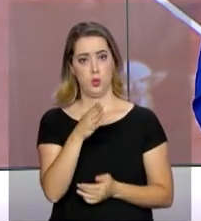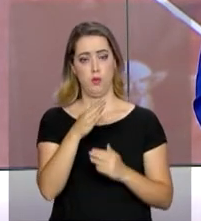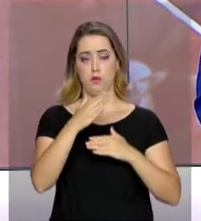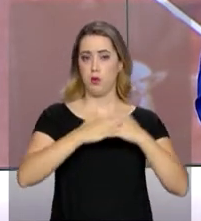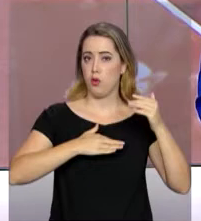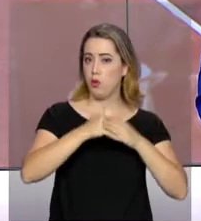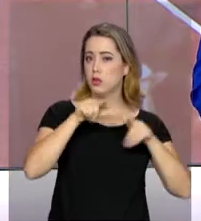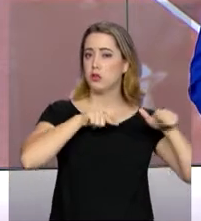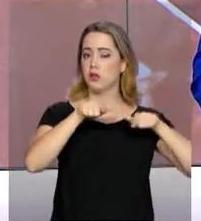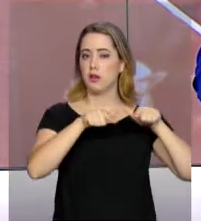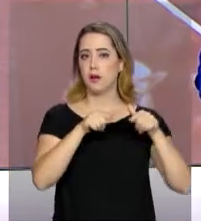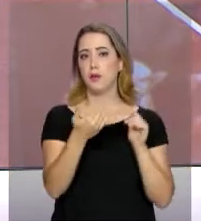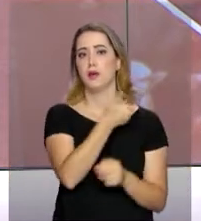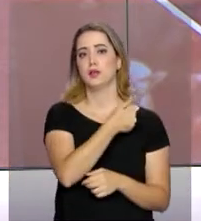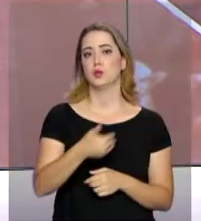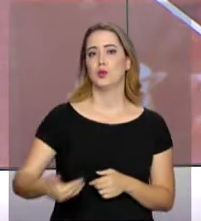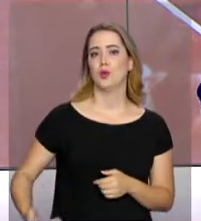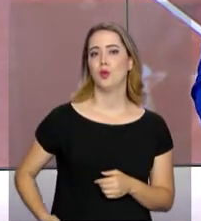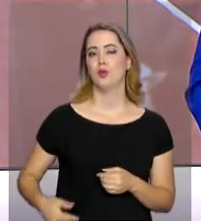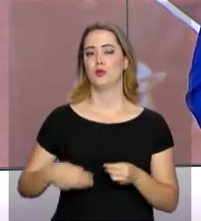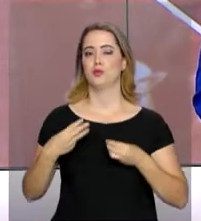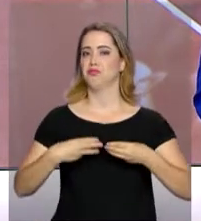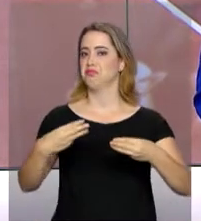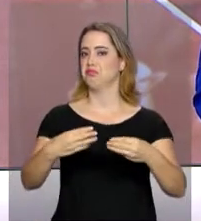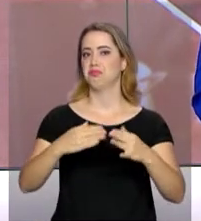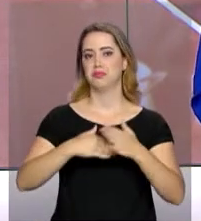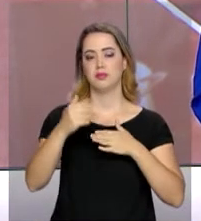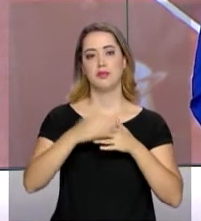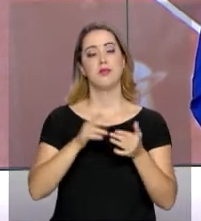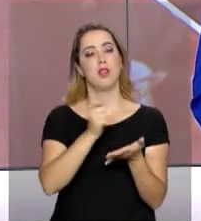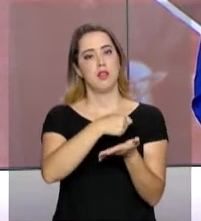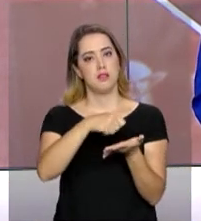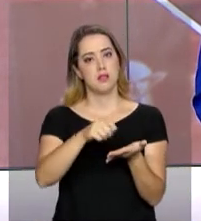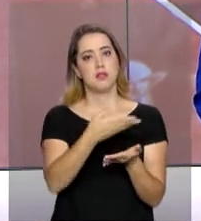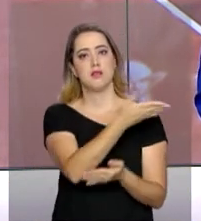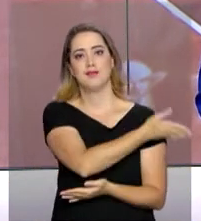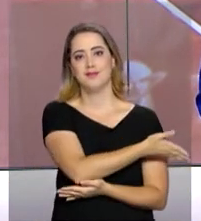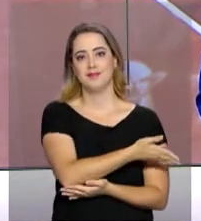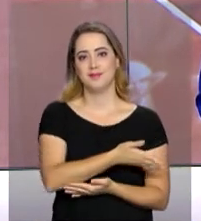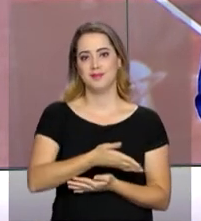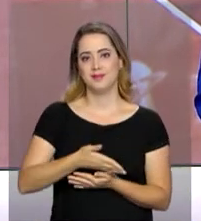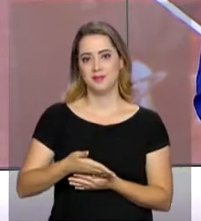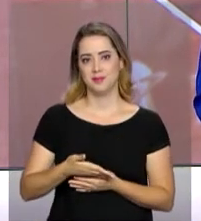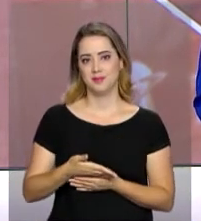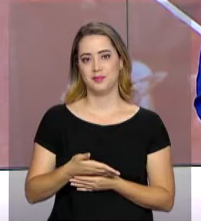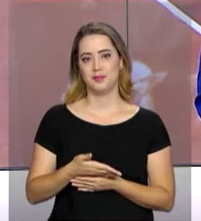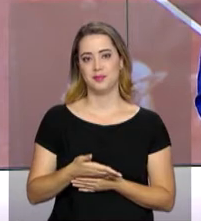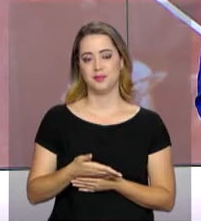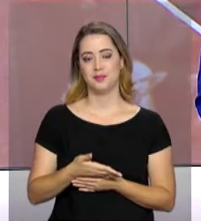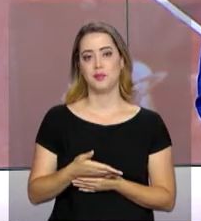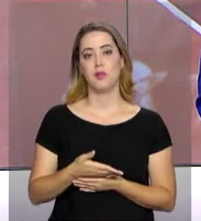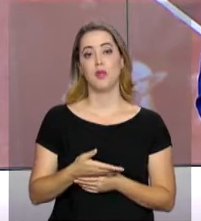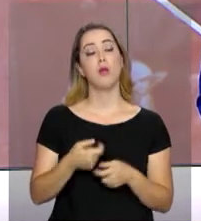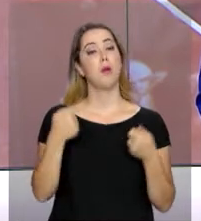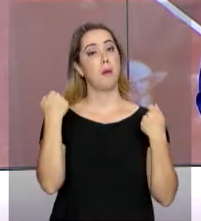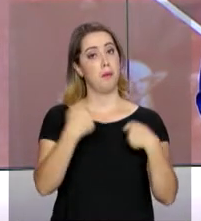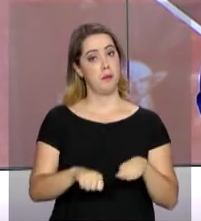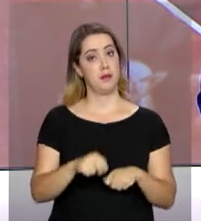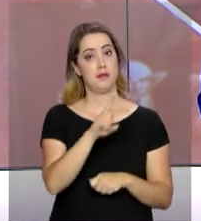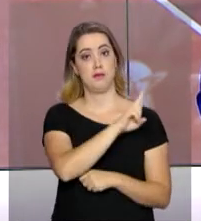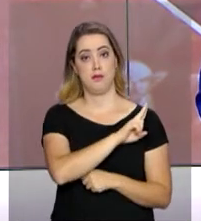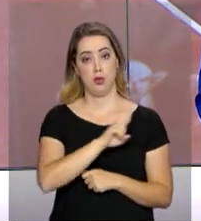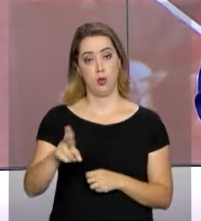ou ação do governo, de qualquer ministério, escreva para por dentro do governo, arroba presidencia.gov.br.